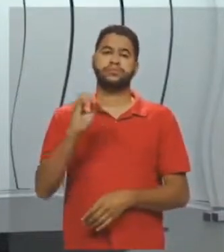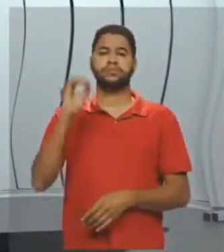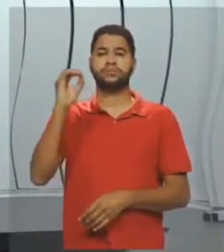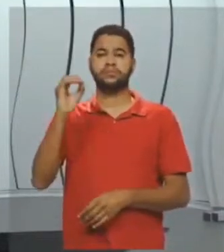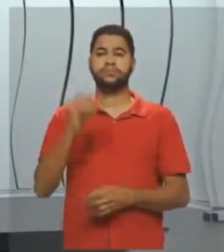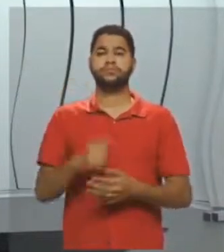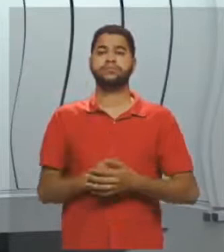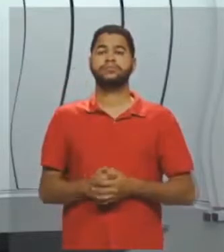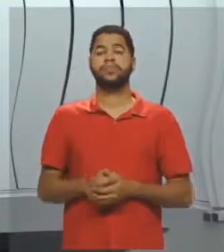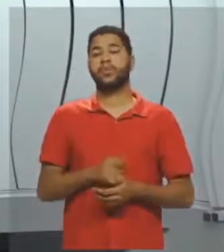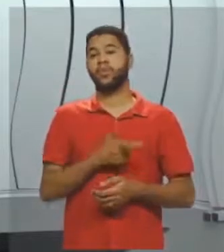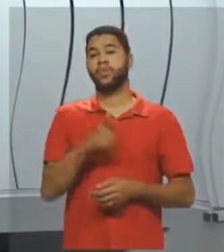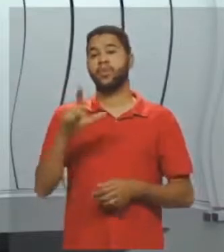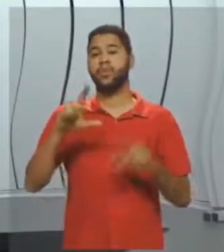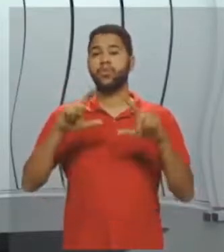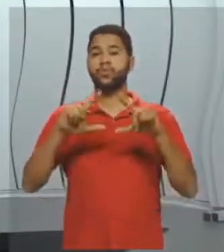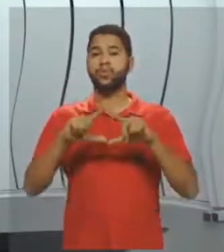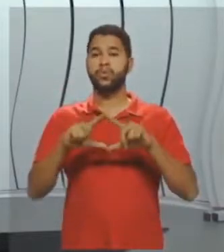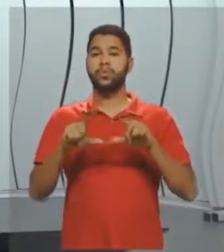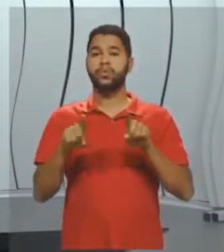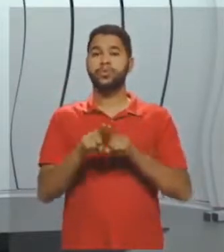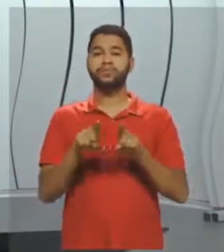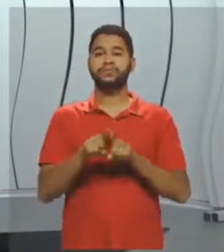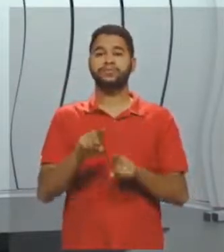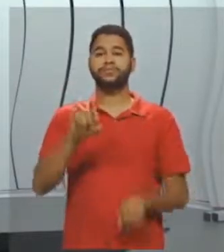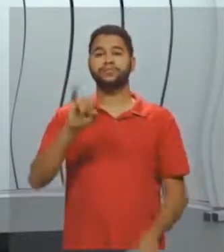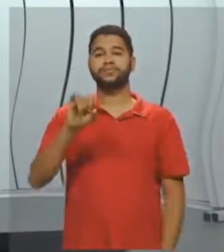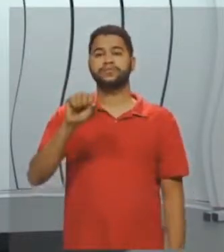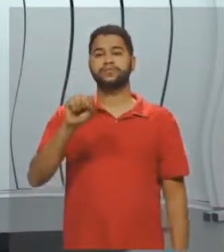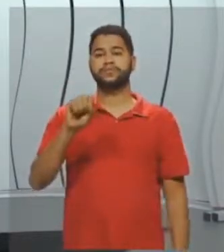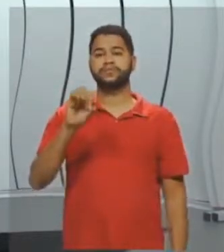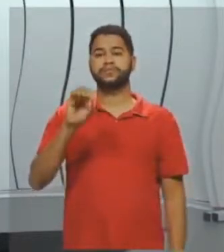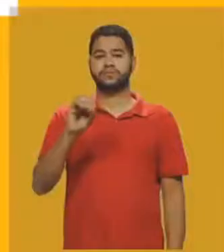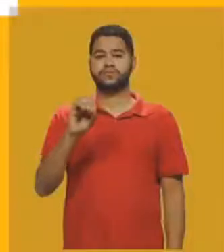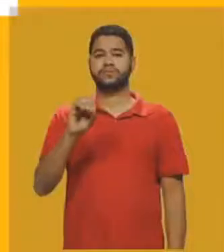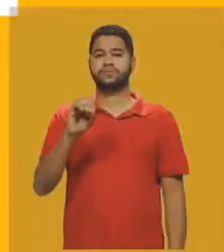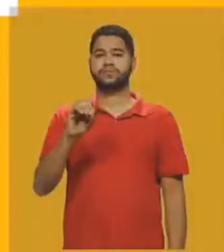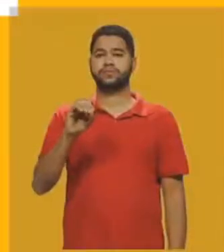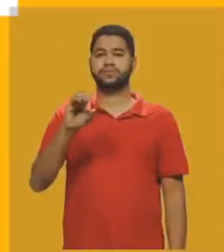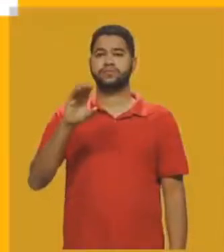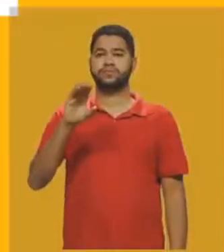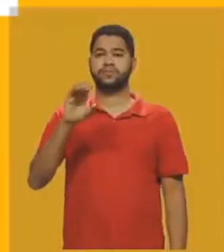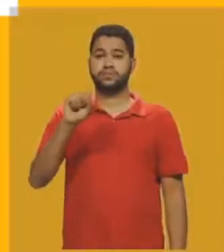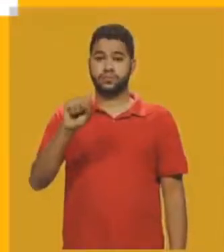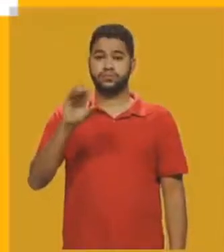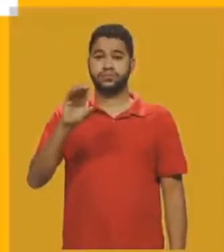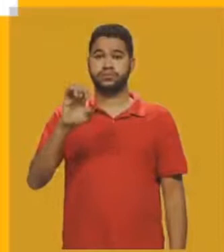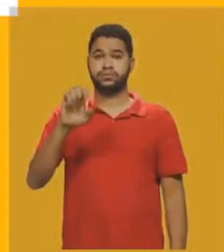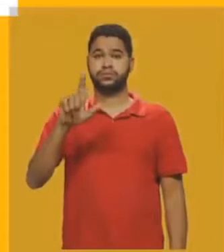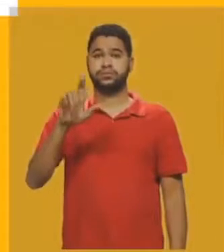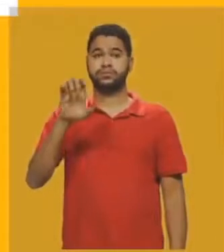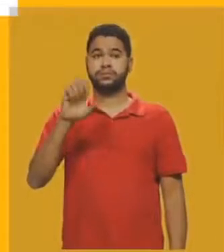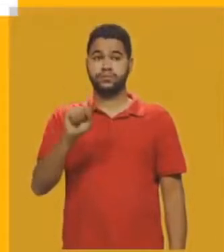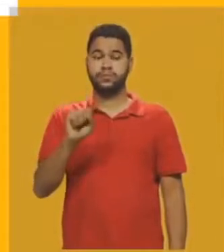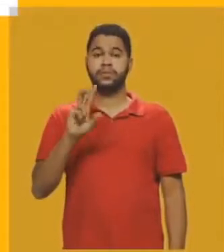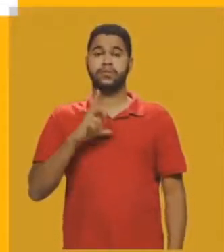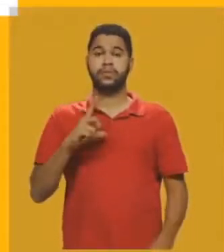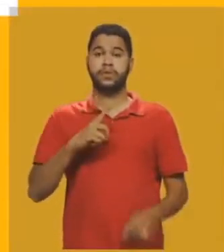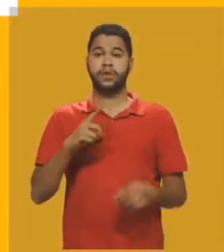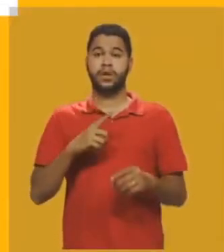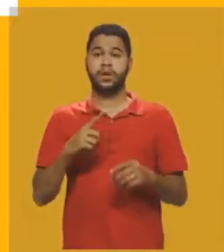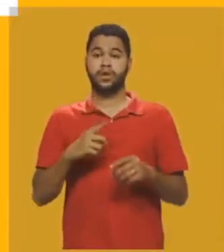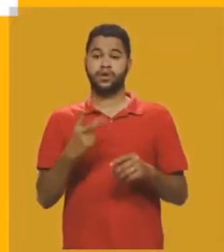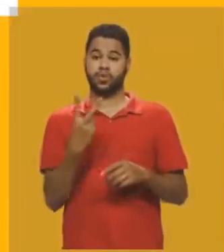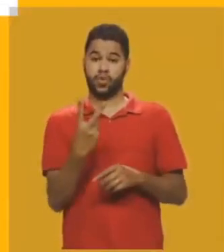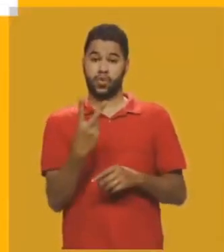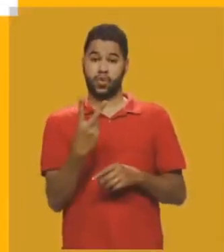Um outro triângulo é o triângulo isósceles. O triângulo isósceles possui dois lados com a mesma